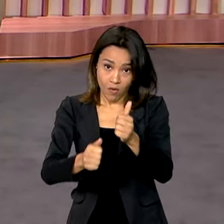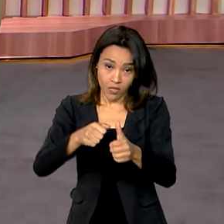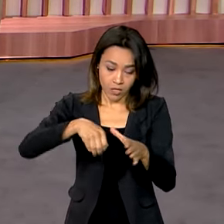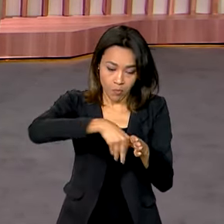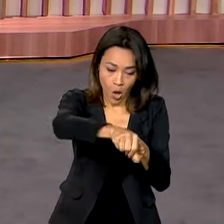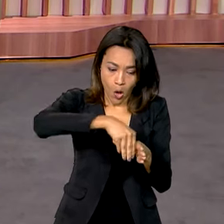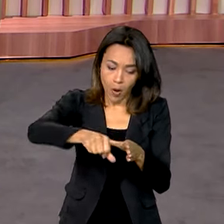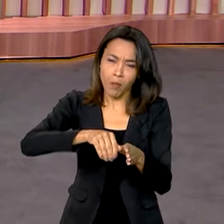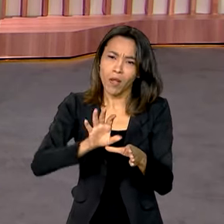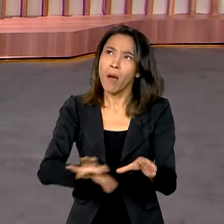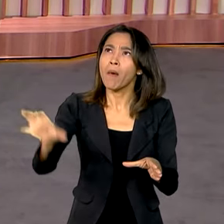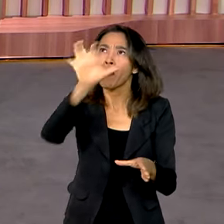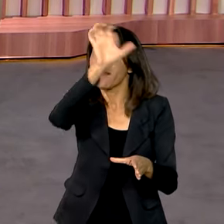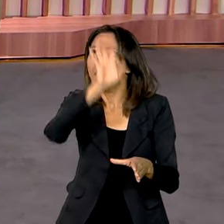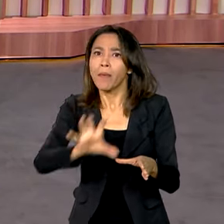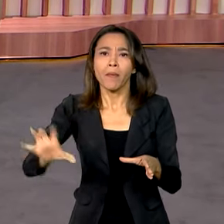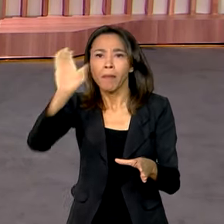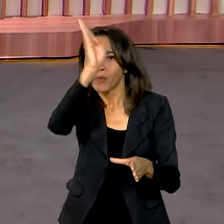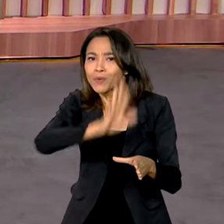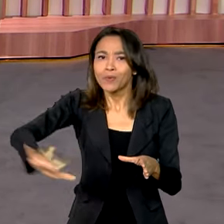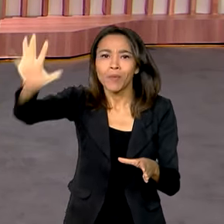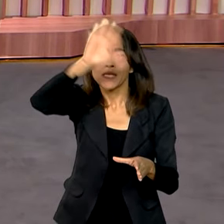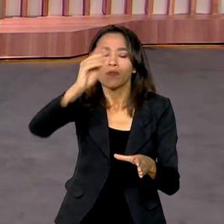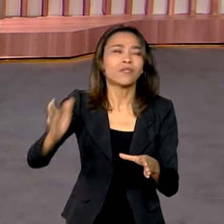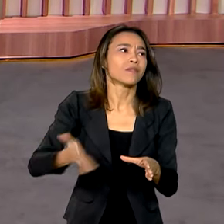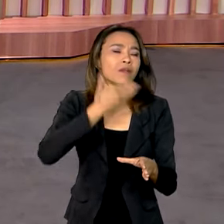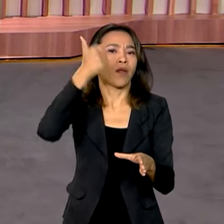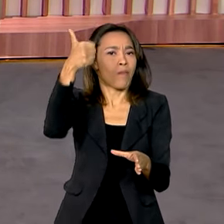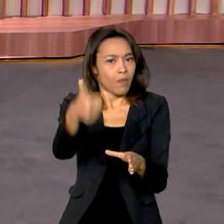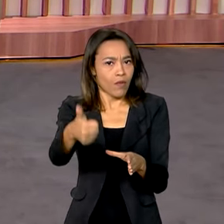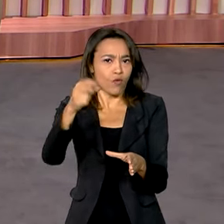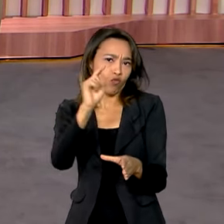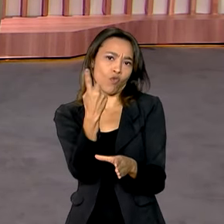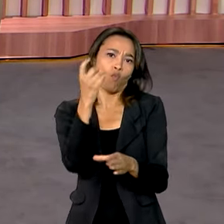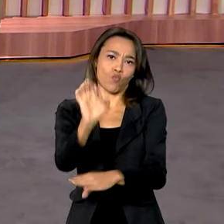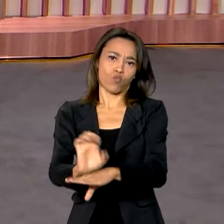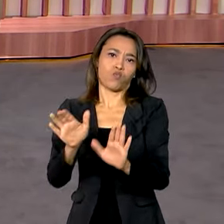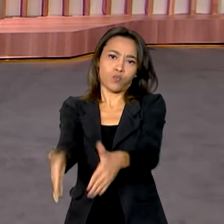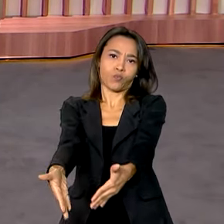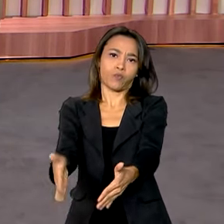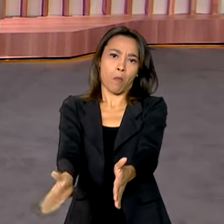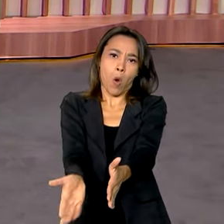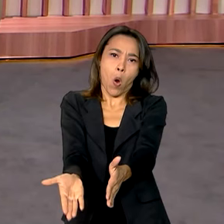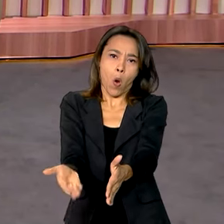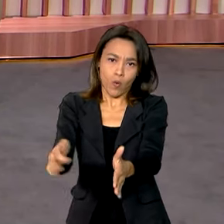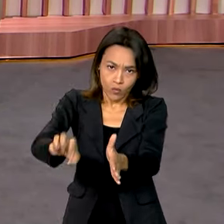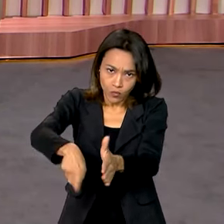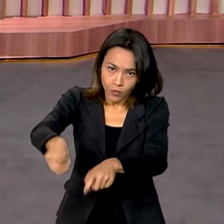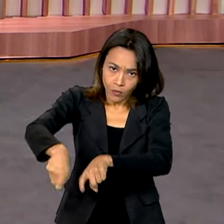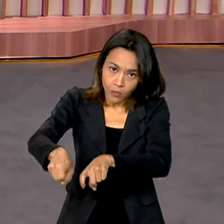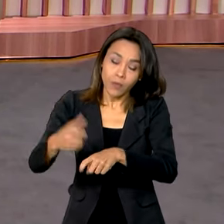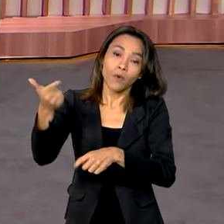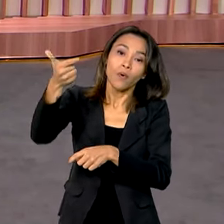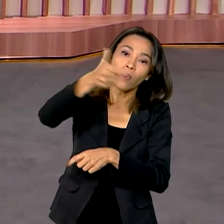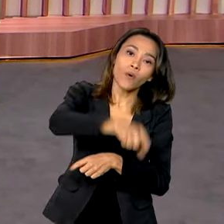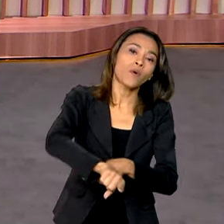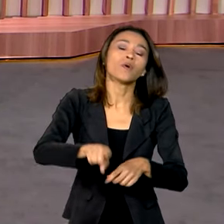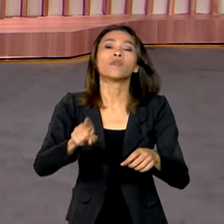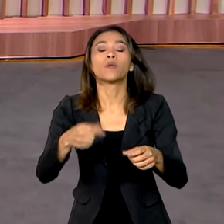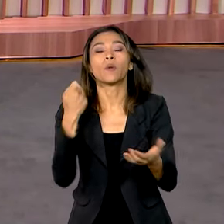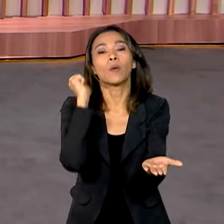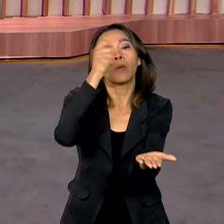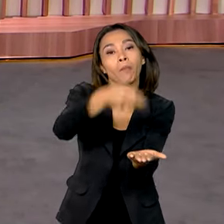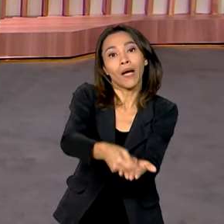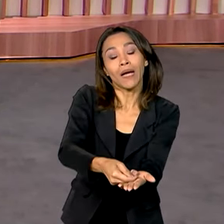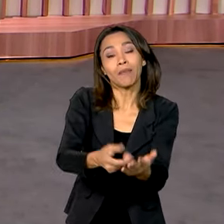consegue segurar isso. Outro assunto, Vanessa, que o ministro comentou, foi sobre o pagamento da dívida do Rio Grande